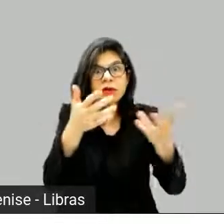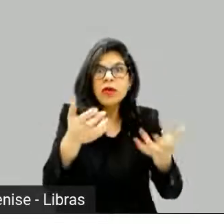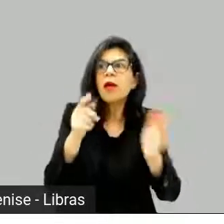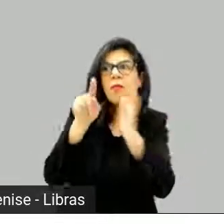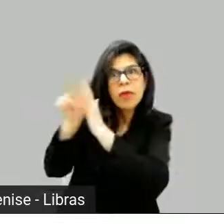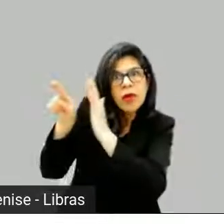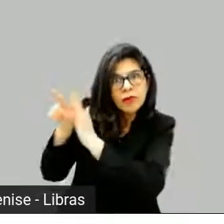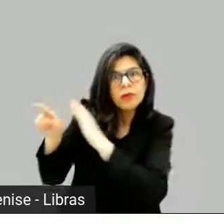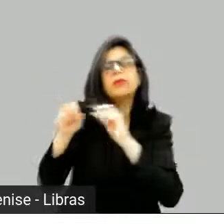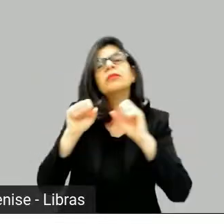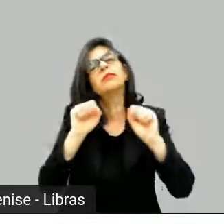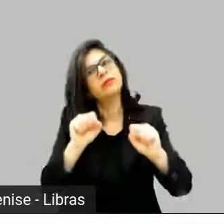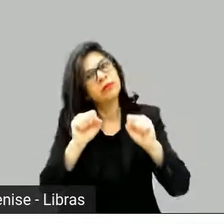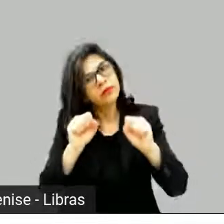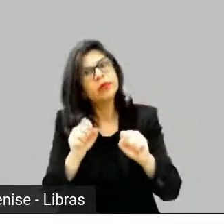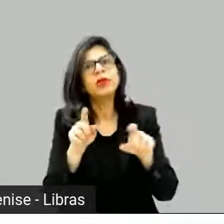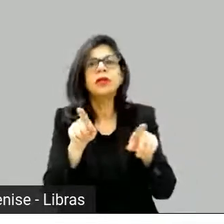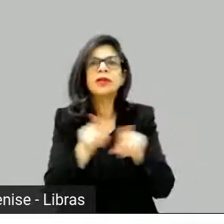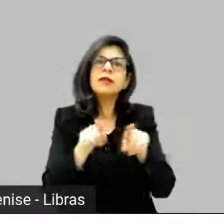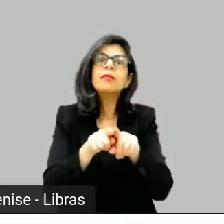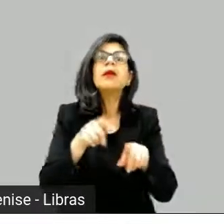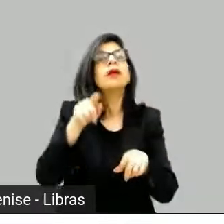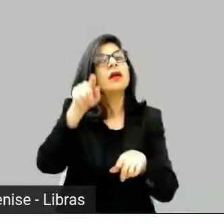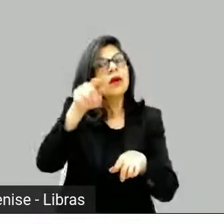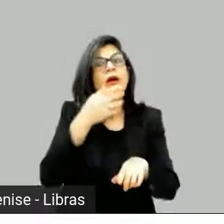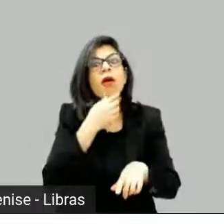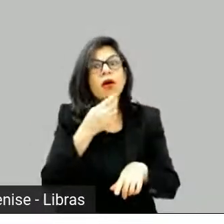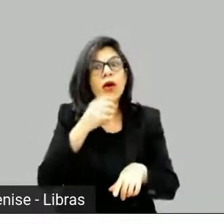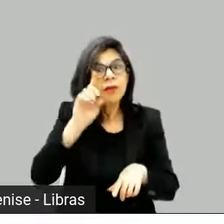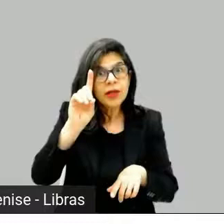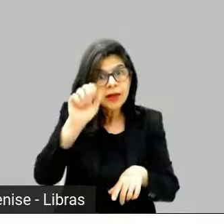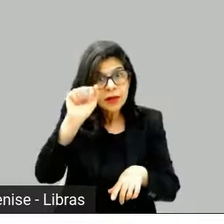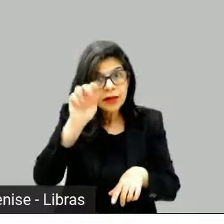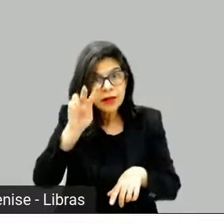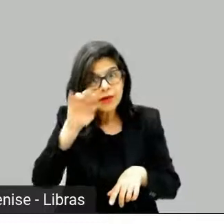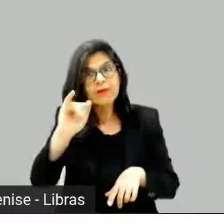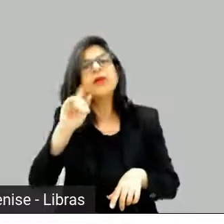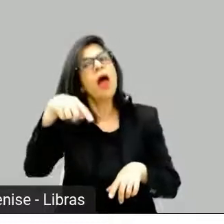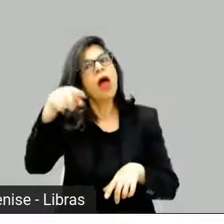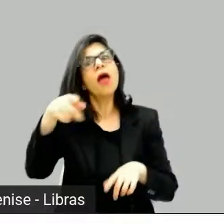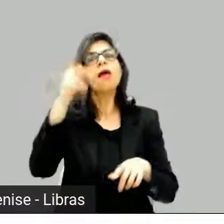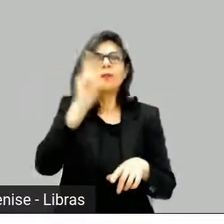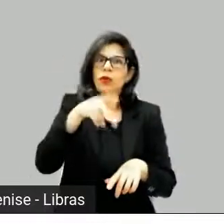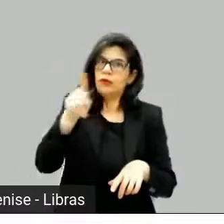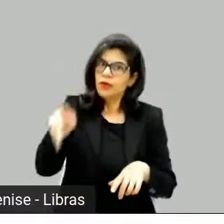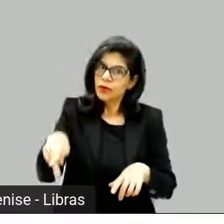também, né, então está mais do que acostumado aí a responder perguntas.